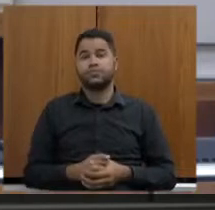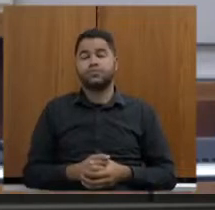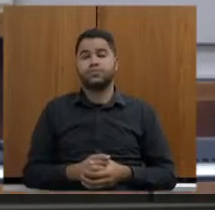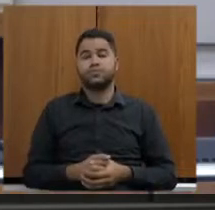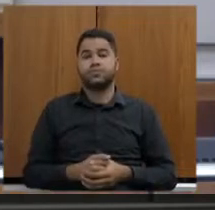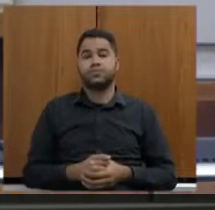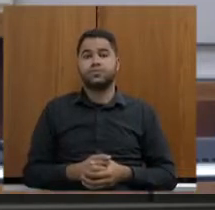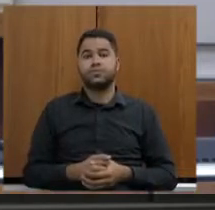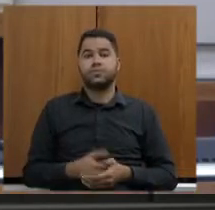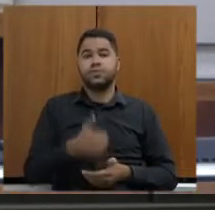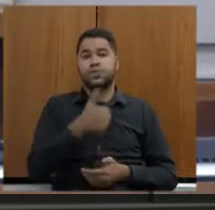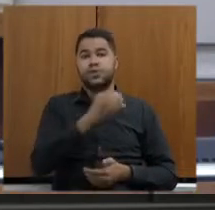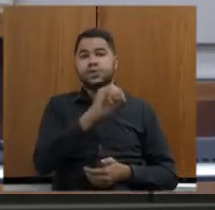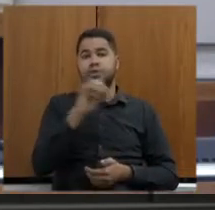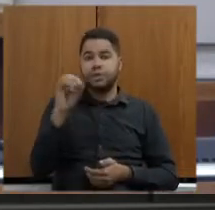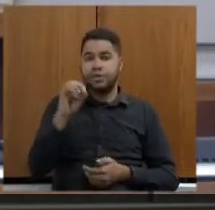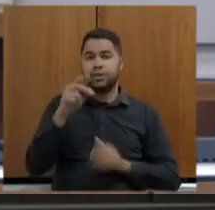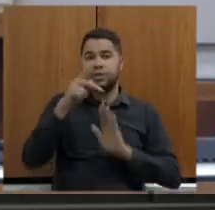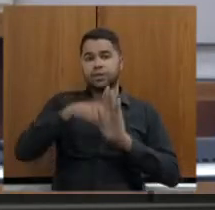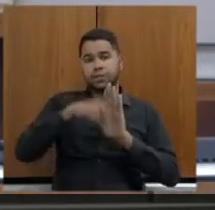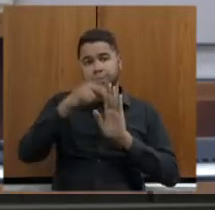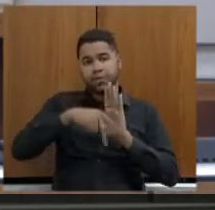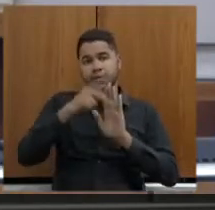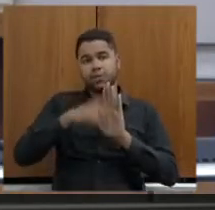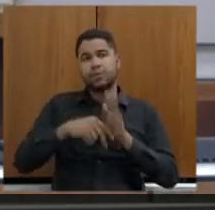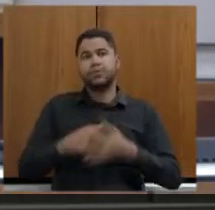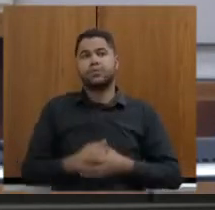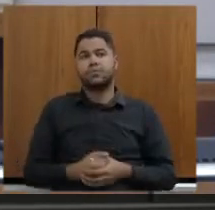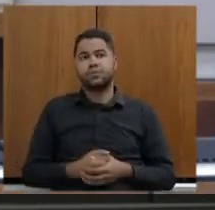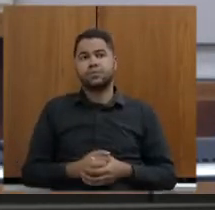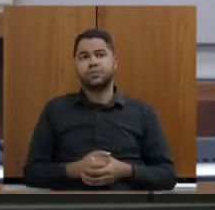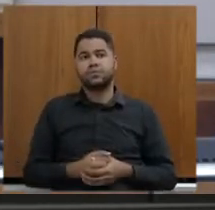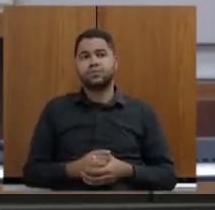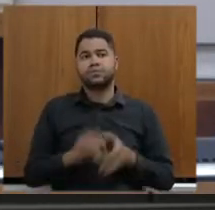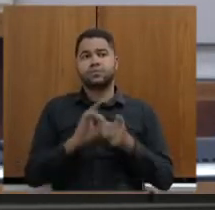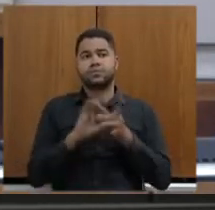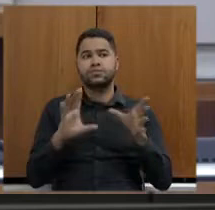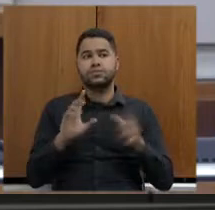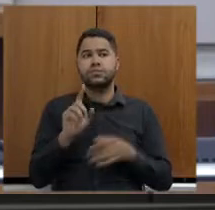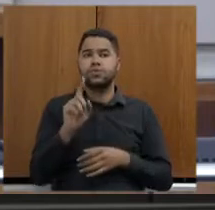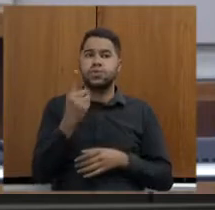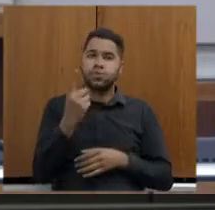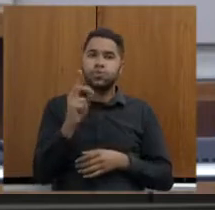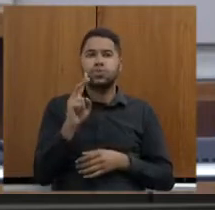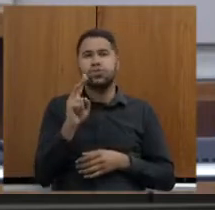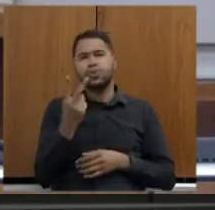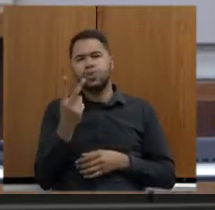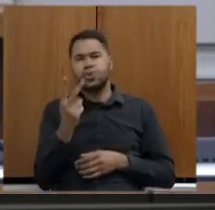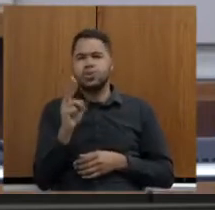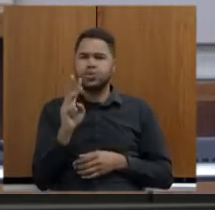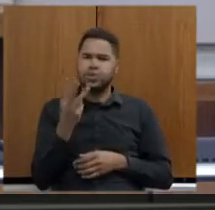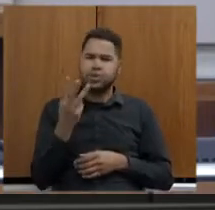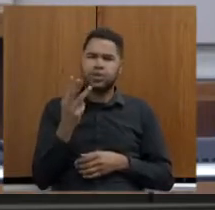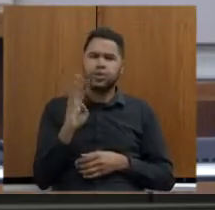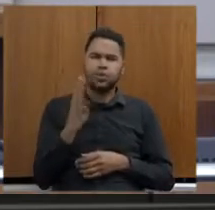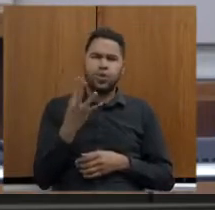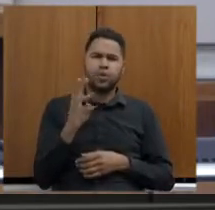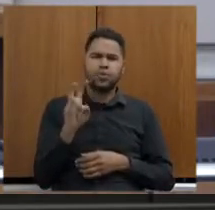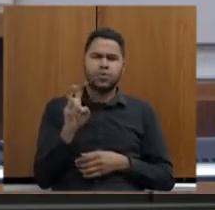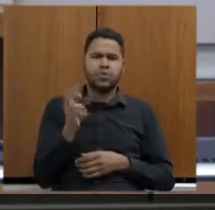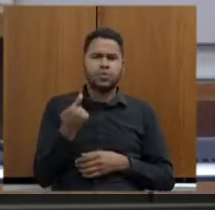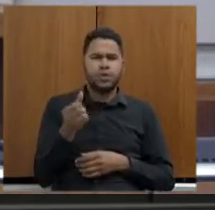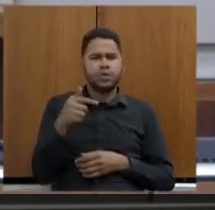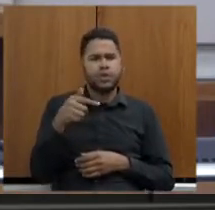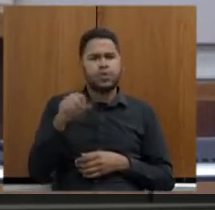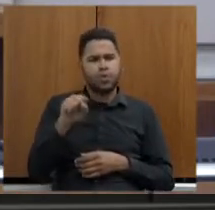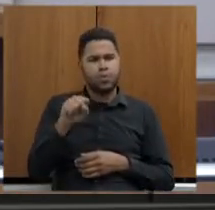Desses 100 projetos, se o senhor me permitisse, 1, 2, 3, 4, 5, deixa eu contar rapidamente, 6, 7,